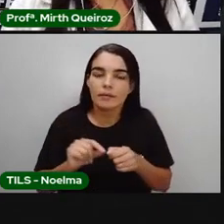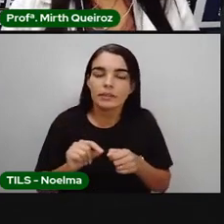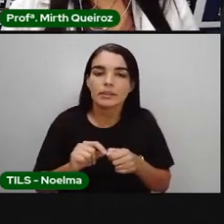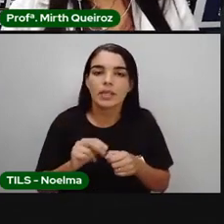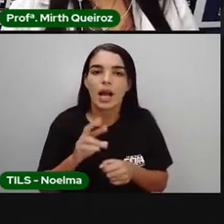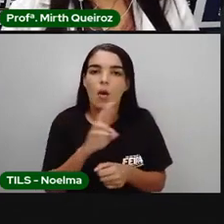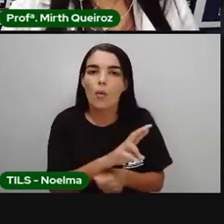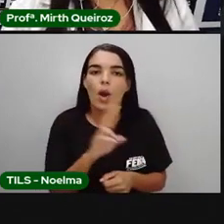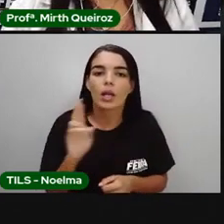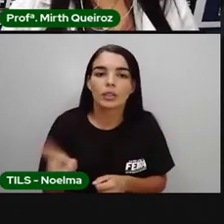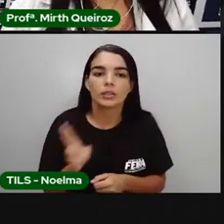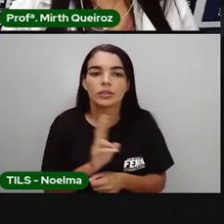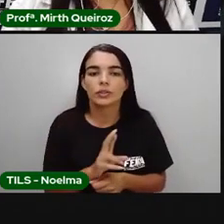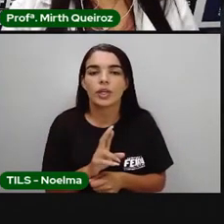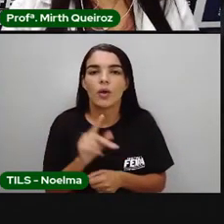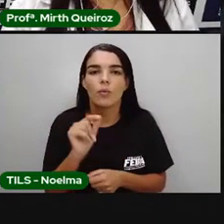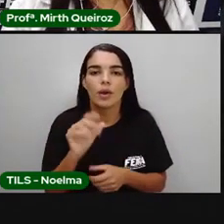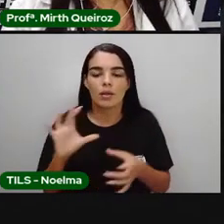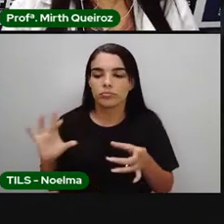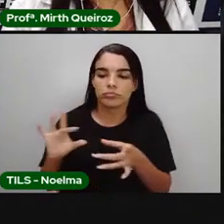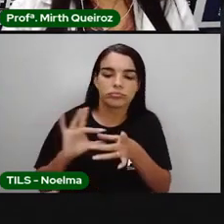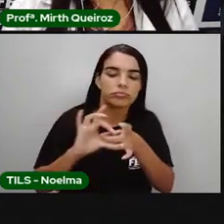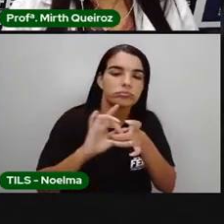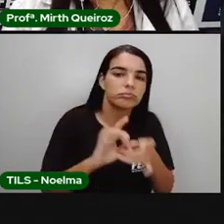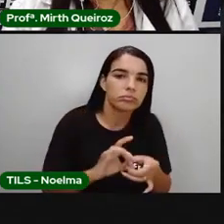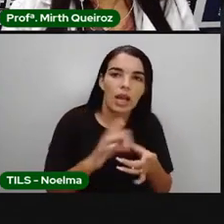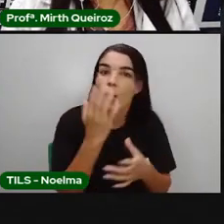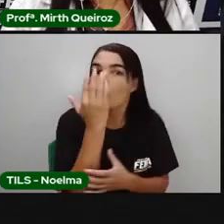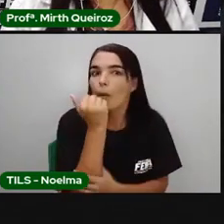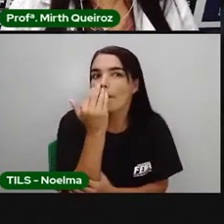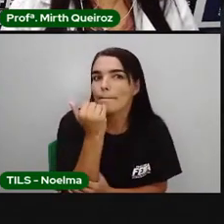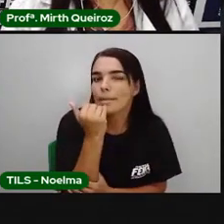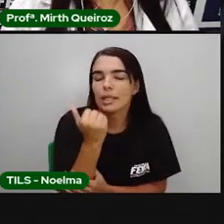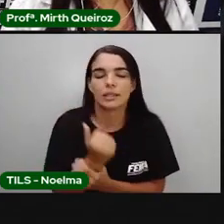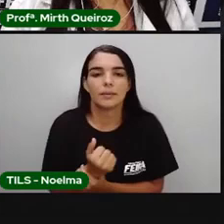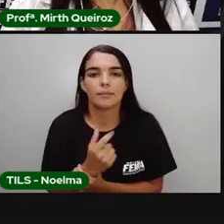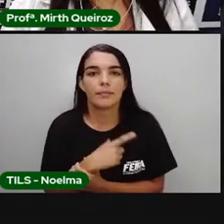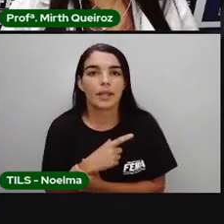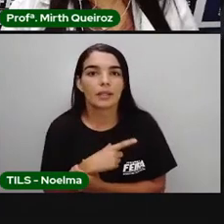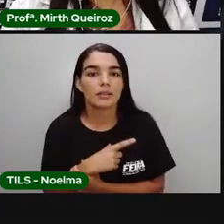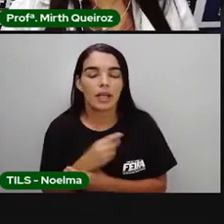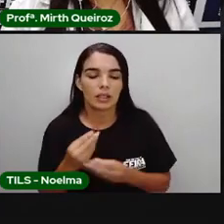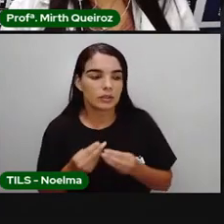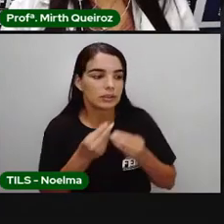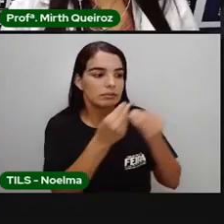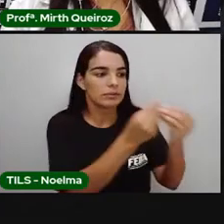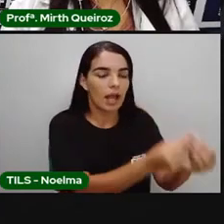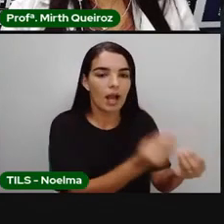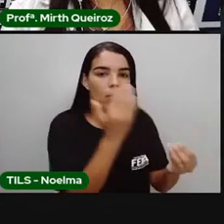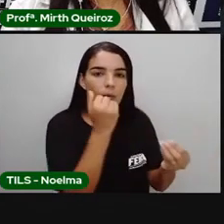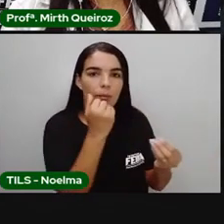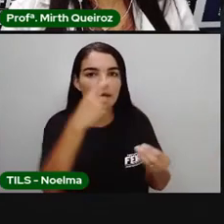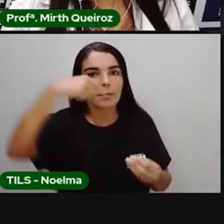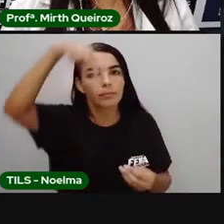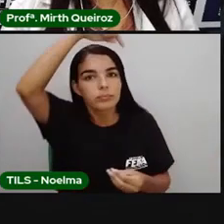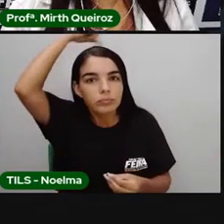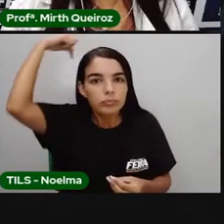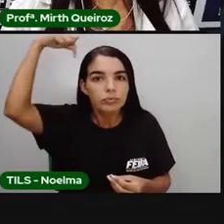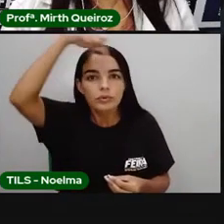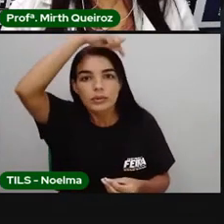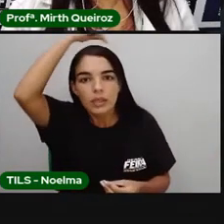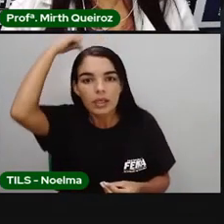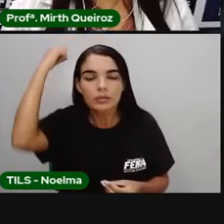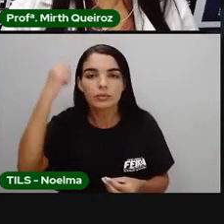O Candomblé tem uma relação muito especial com a comida. Os devotos faziam muitas oferendas para os santos. Os